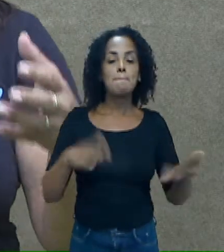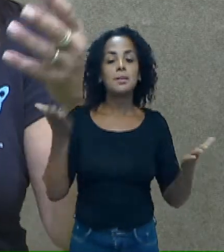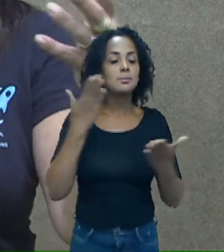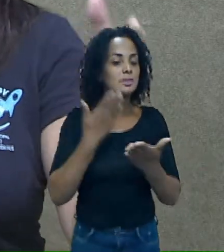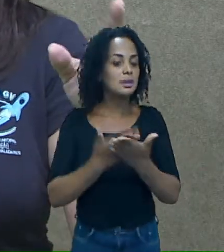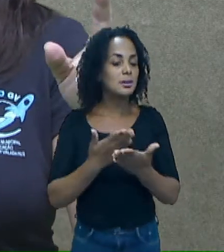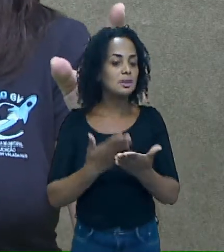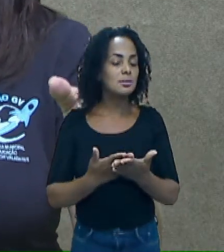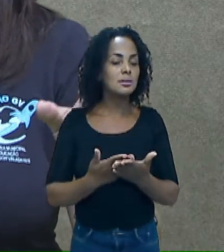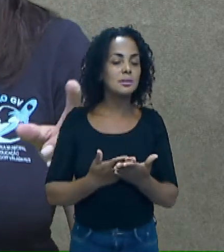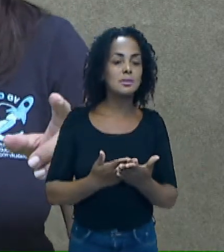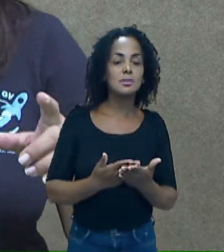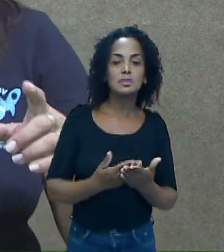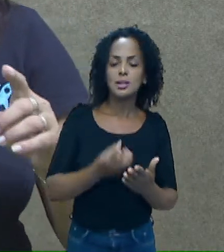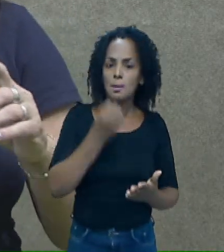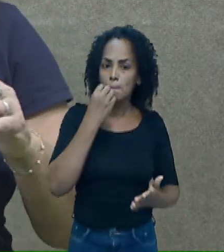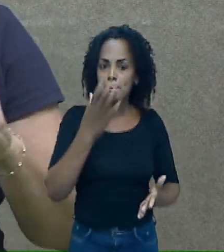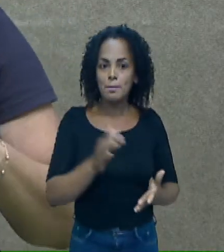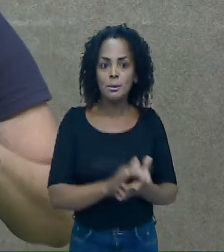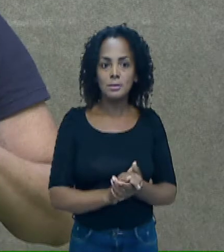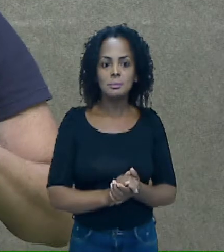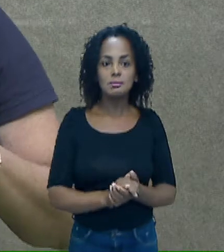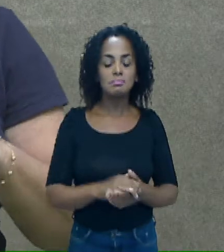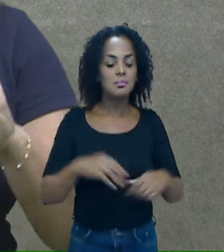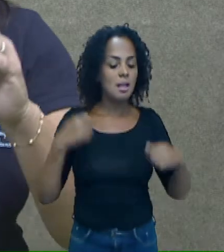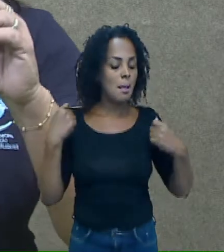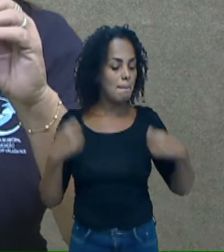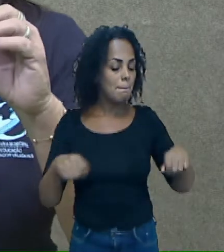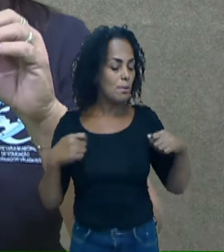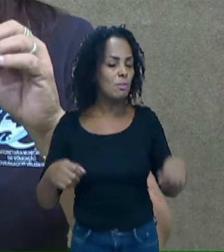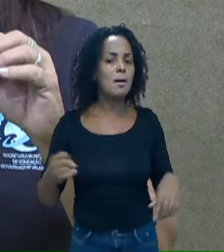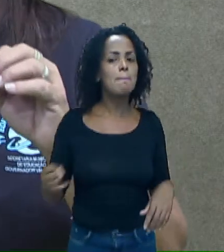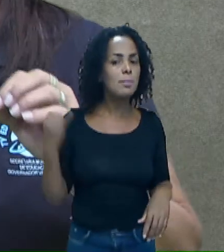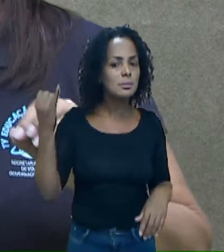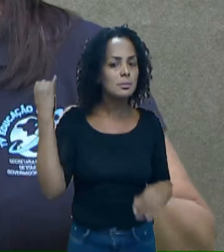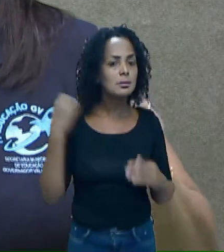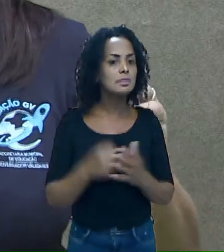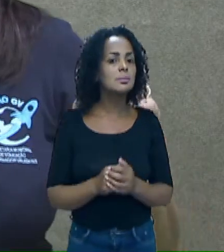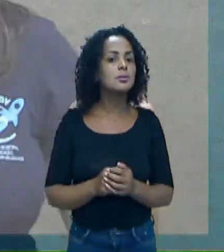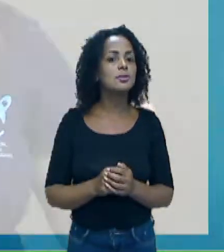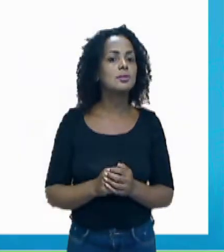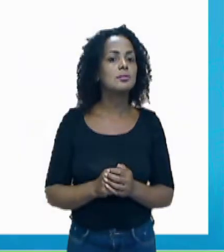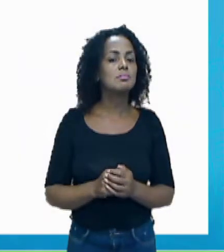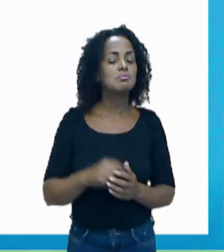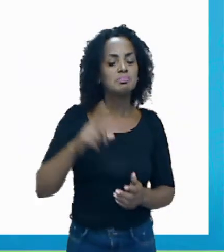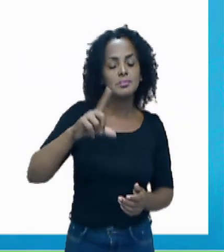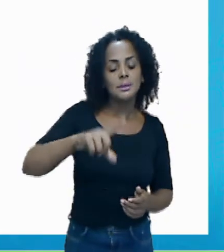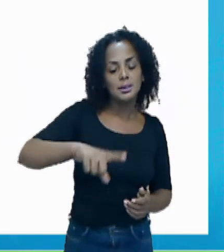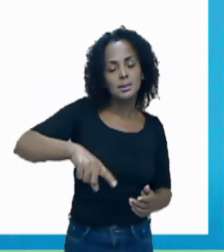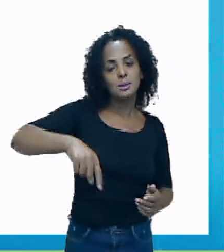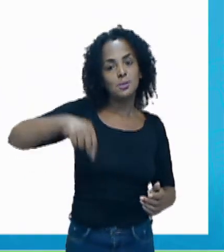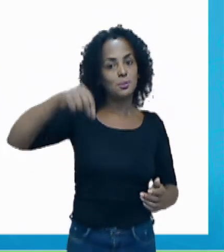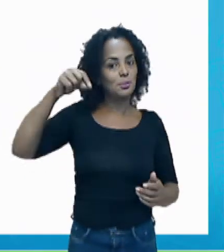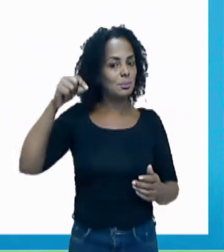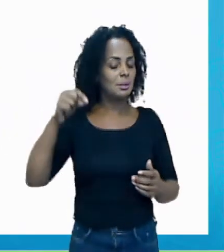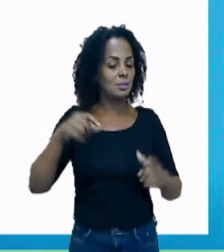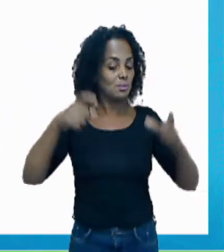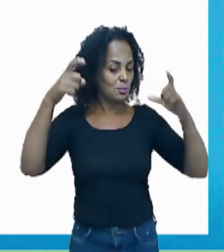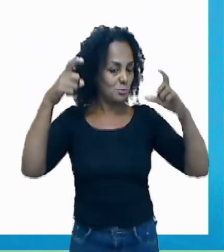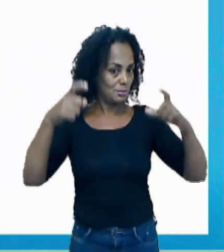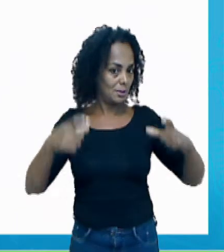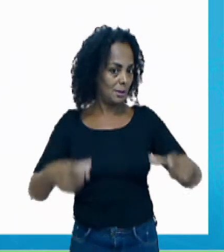estudo seja proveitoso, é necessário que você também escolha um cantinho